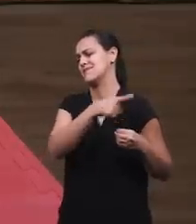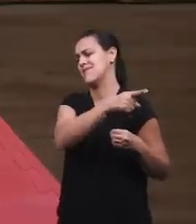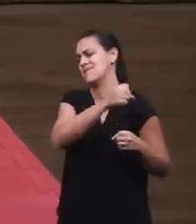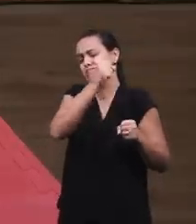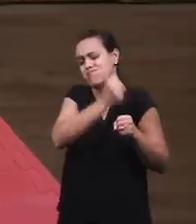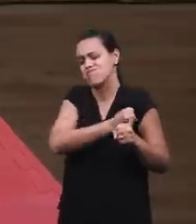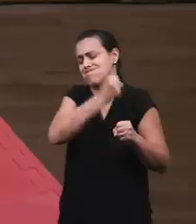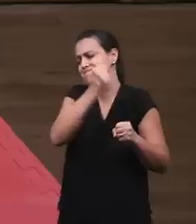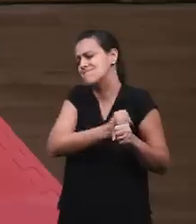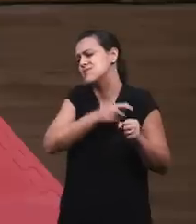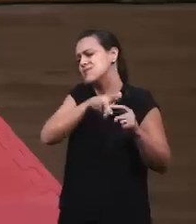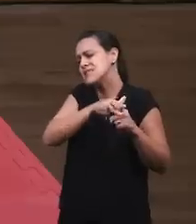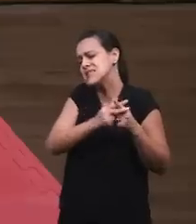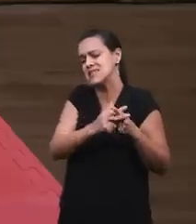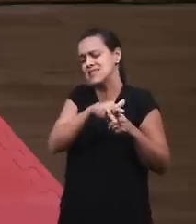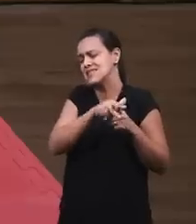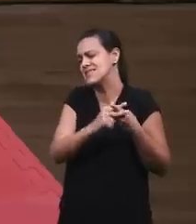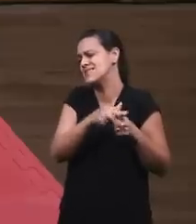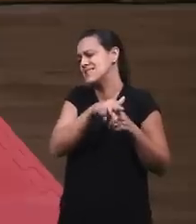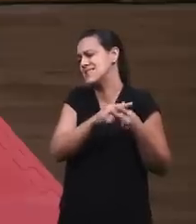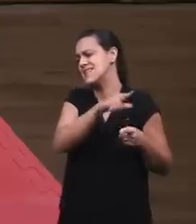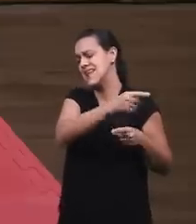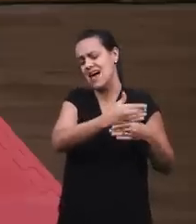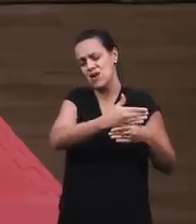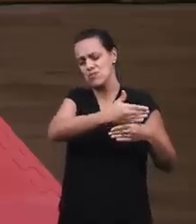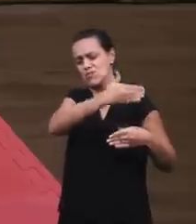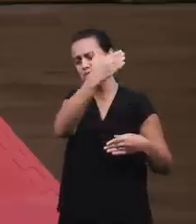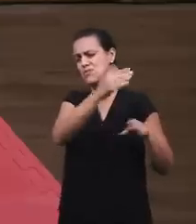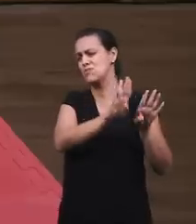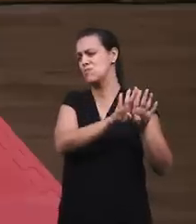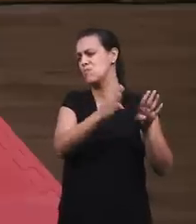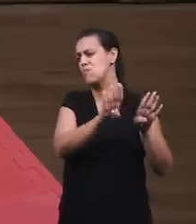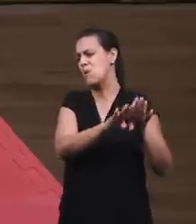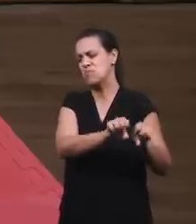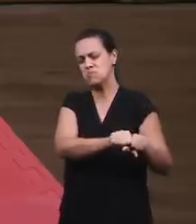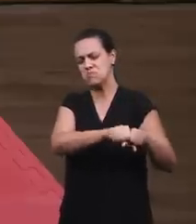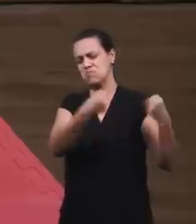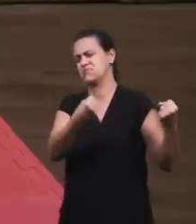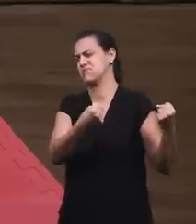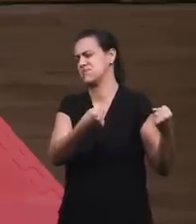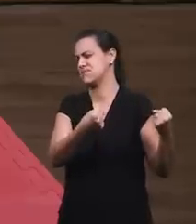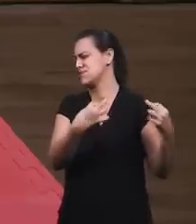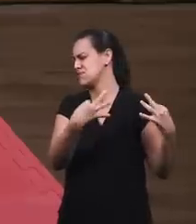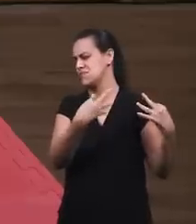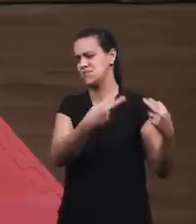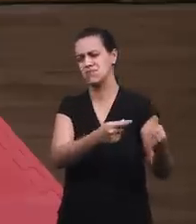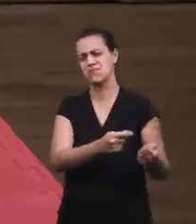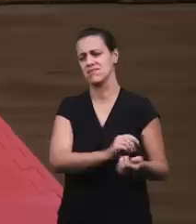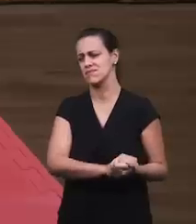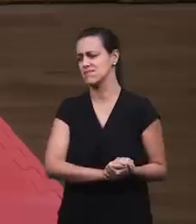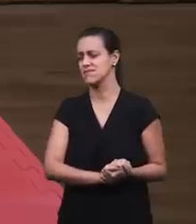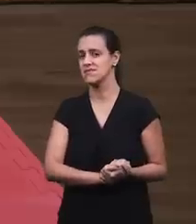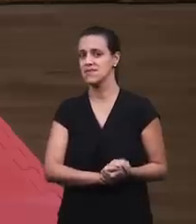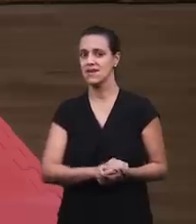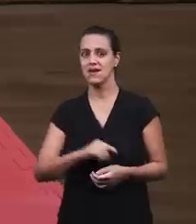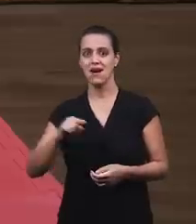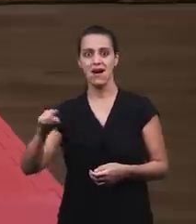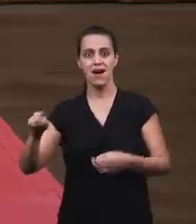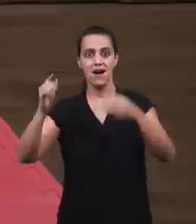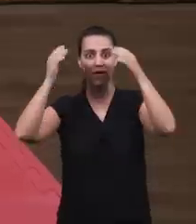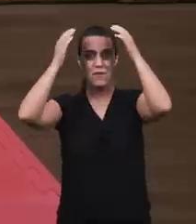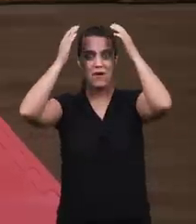reconstruir, para consertar os muros, as portas que estão destruídas O rei